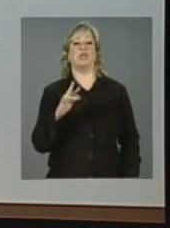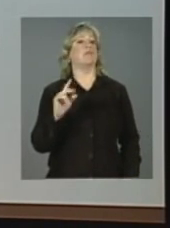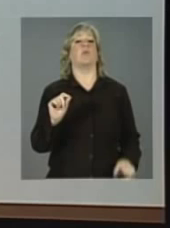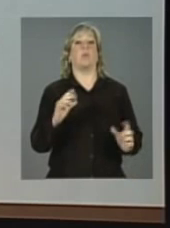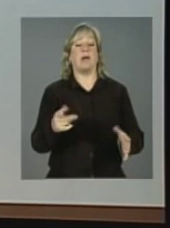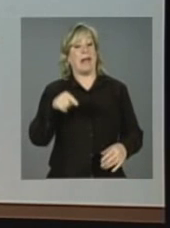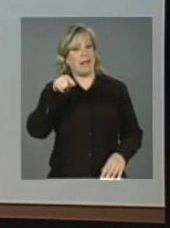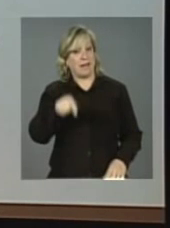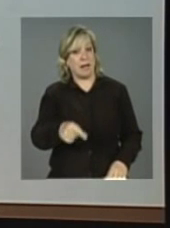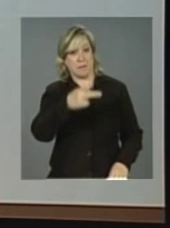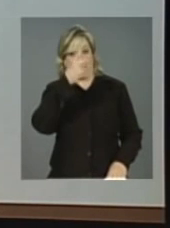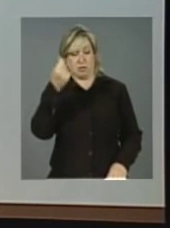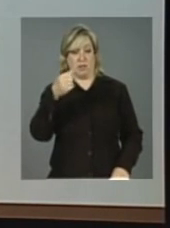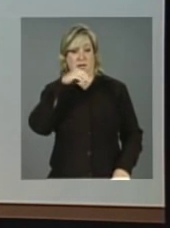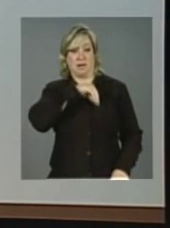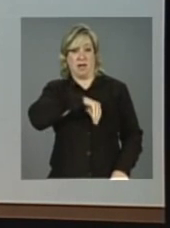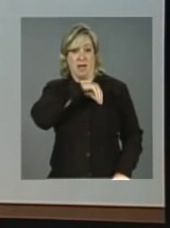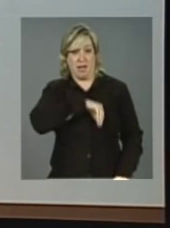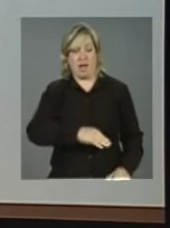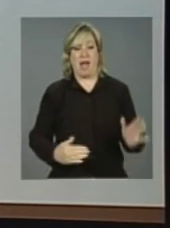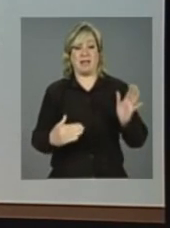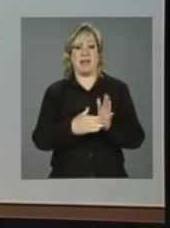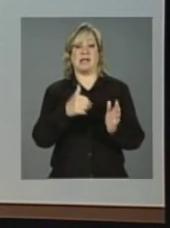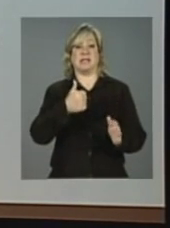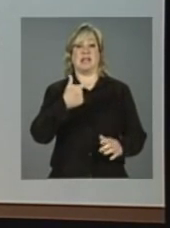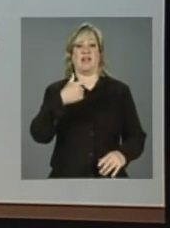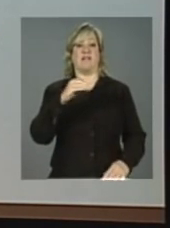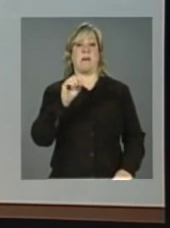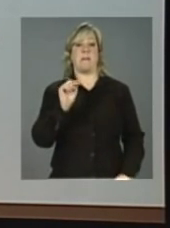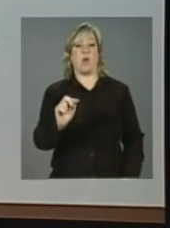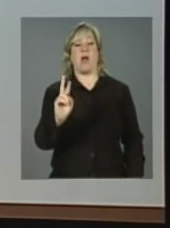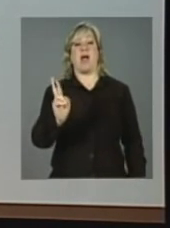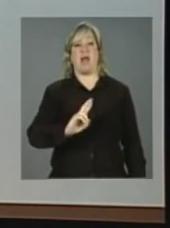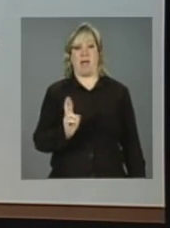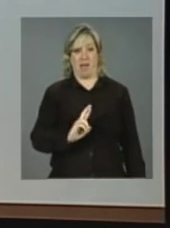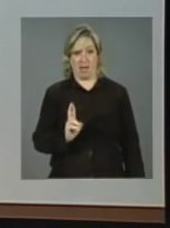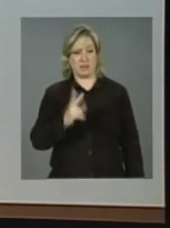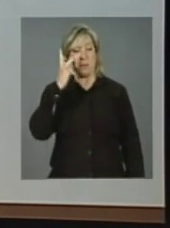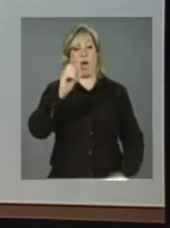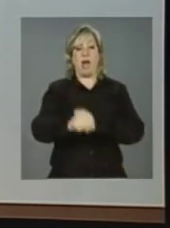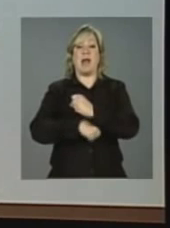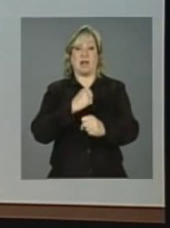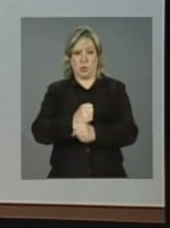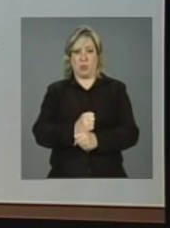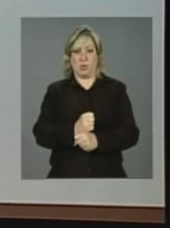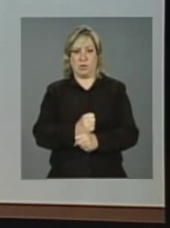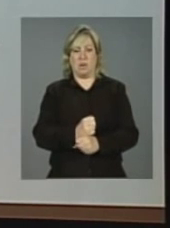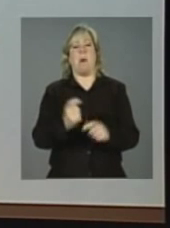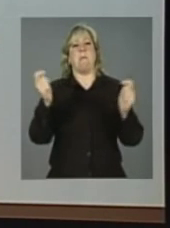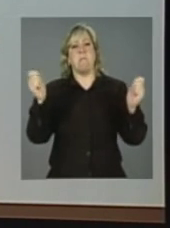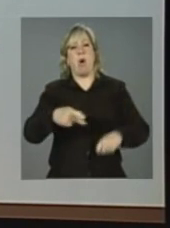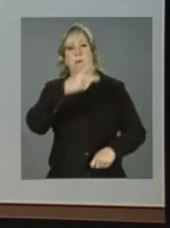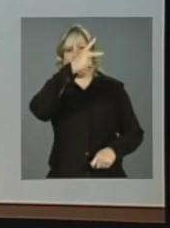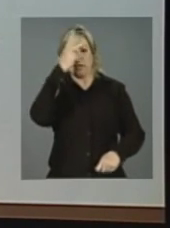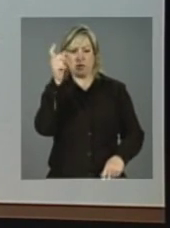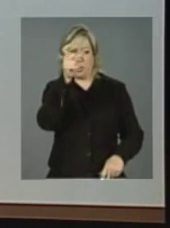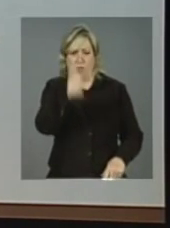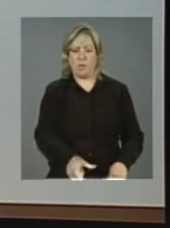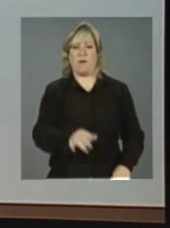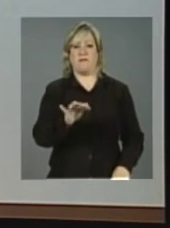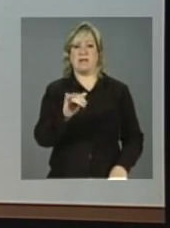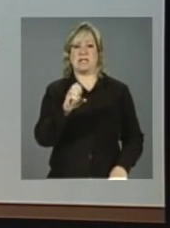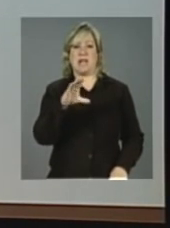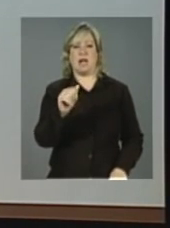o empreendedor com renda bruta anual até R 120 mil. Pode ser usado por pessoa física, por